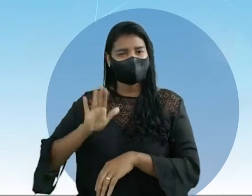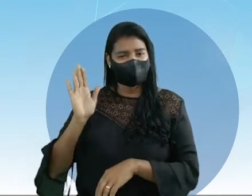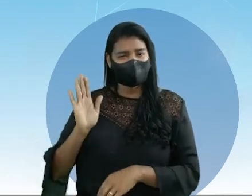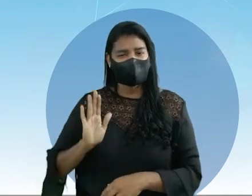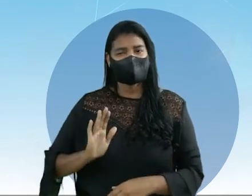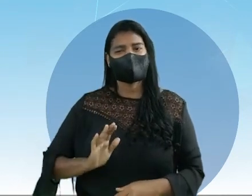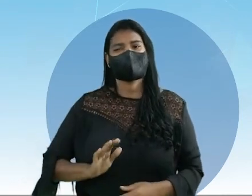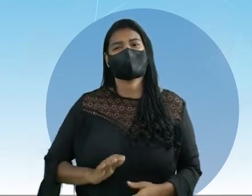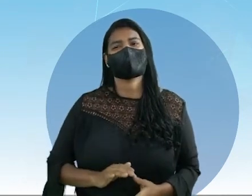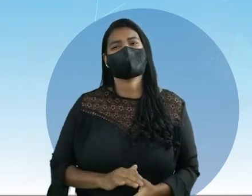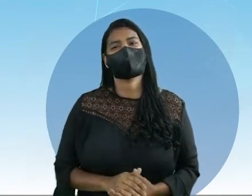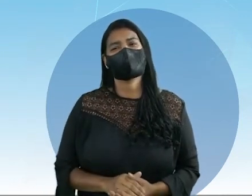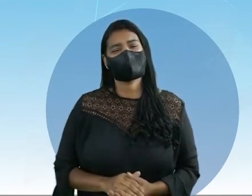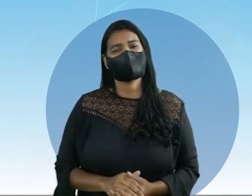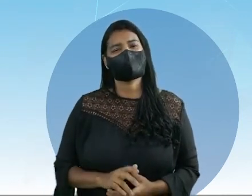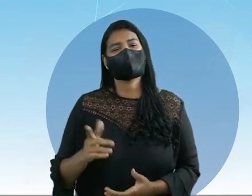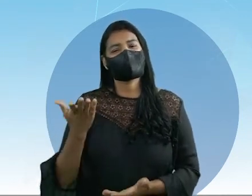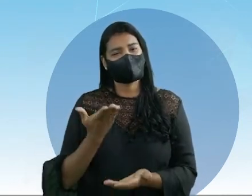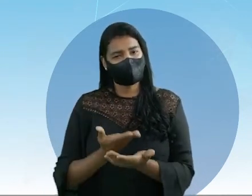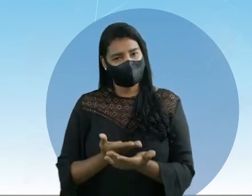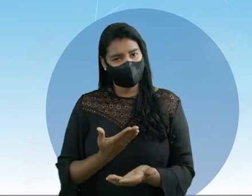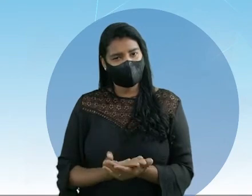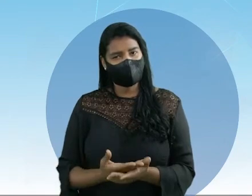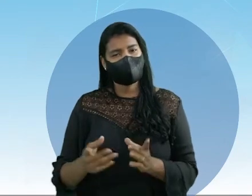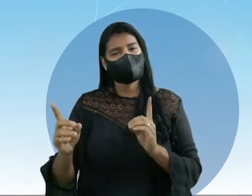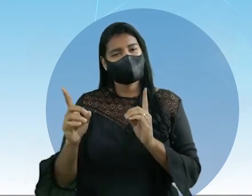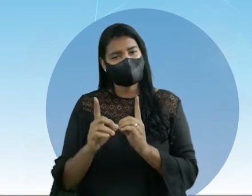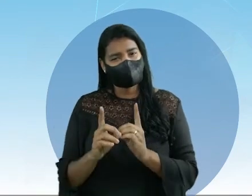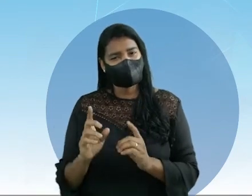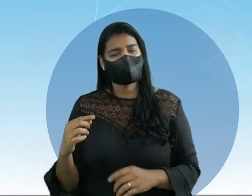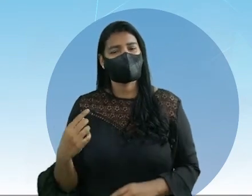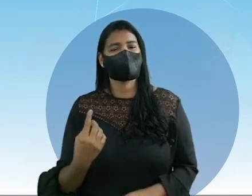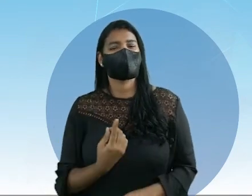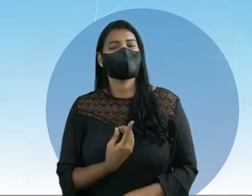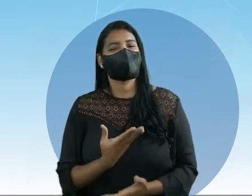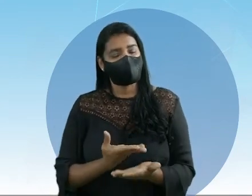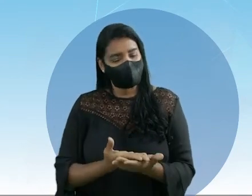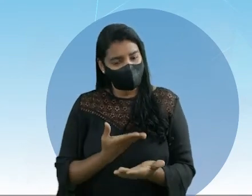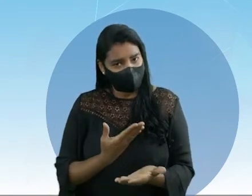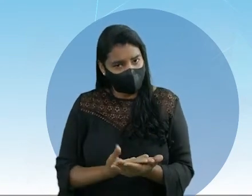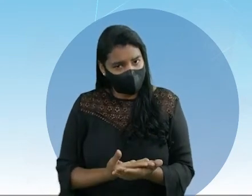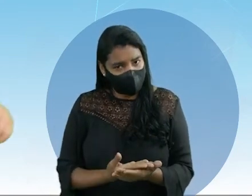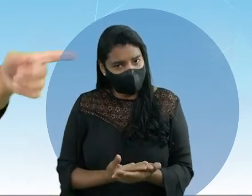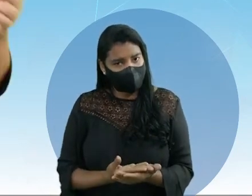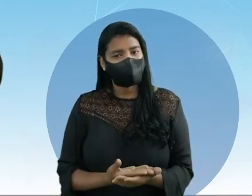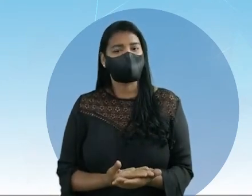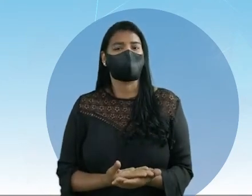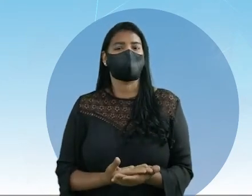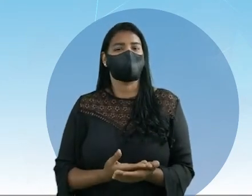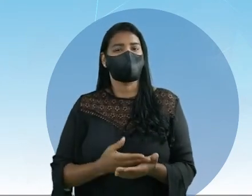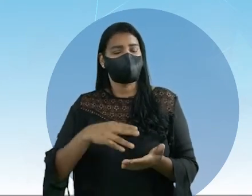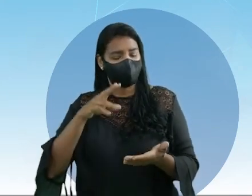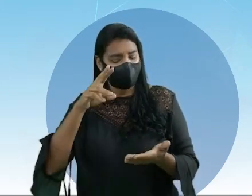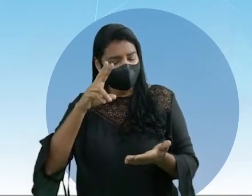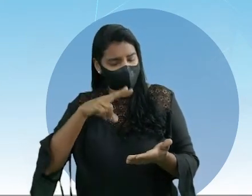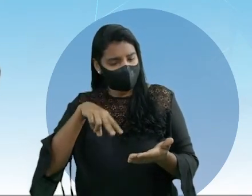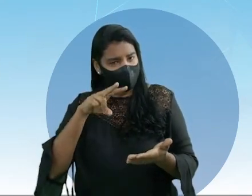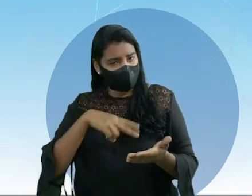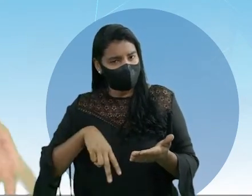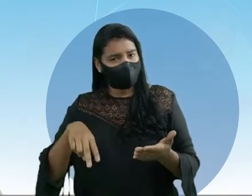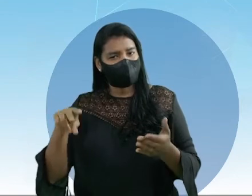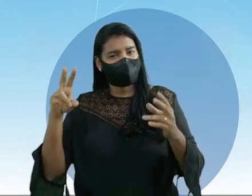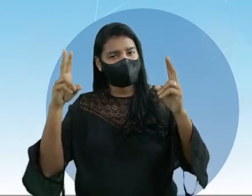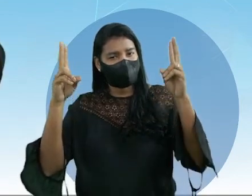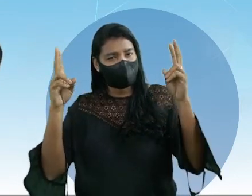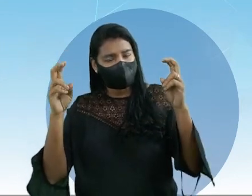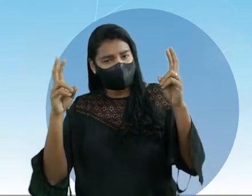Pois, vejo vocês na nossa próxima aula, tá? Estudem muito, revejam o título, o